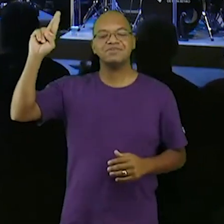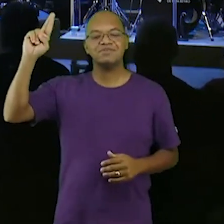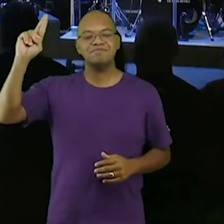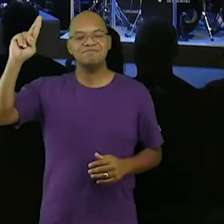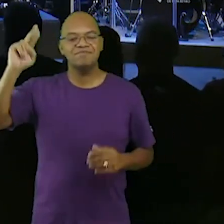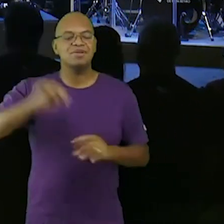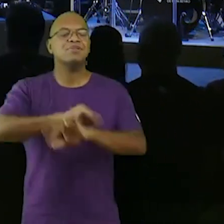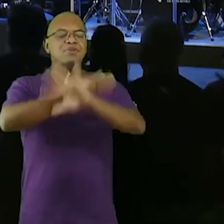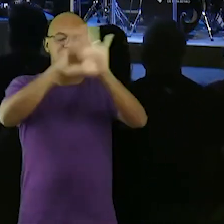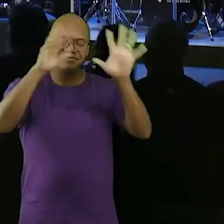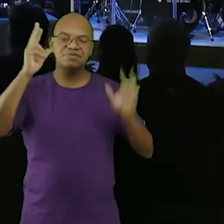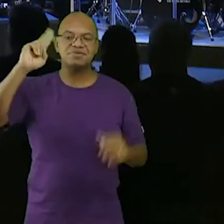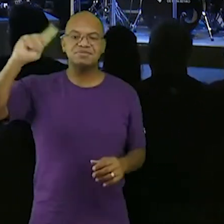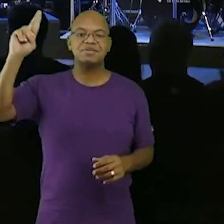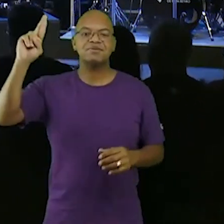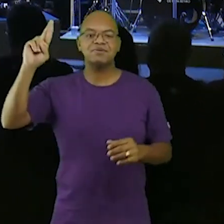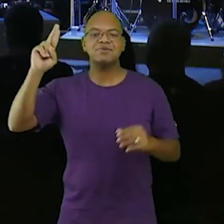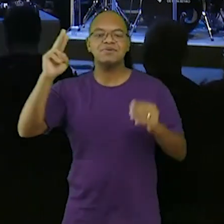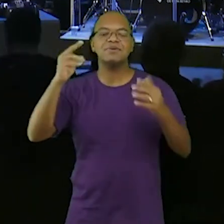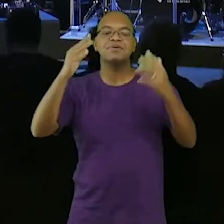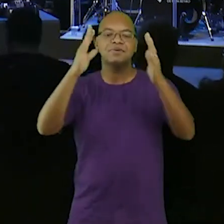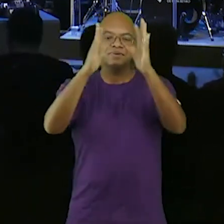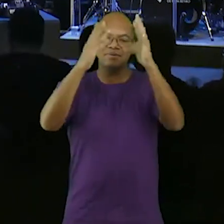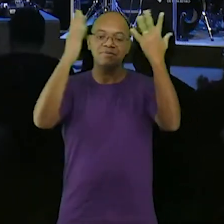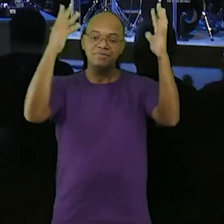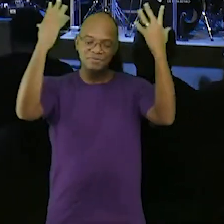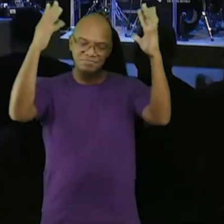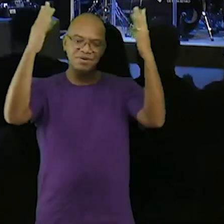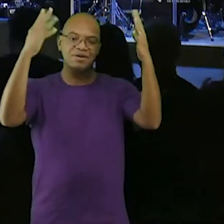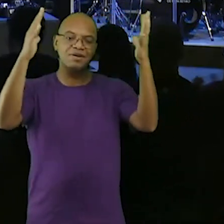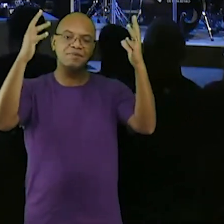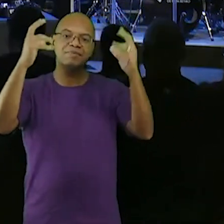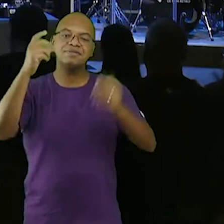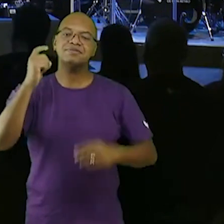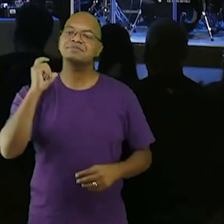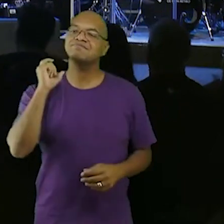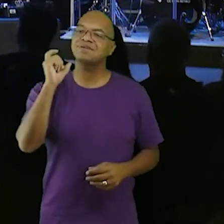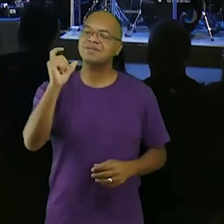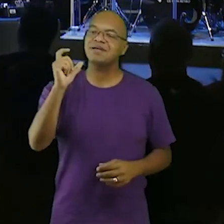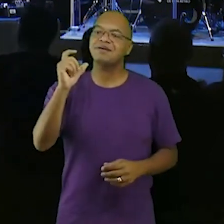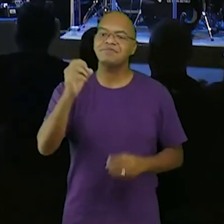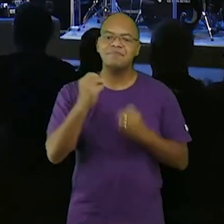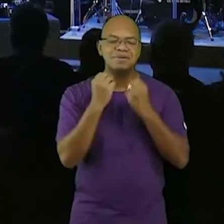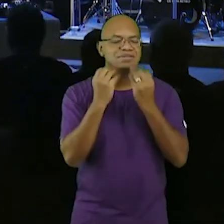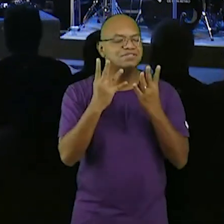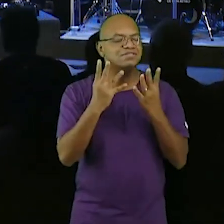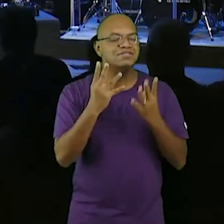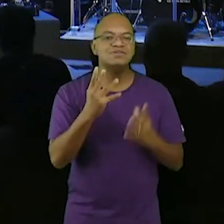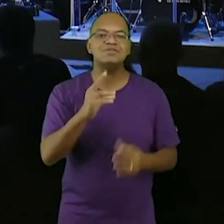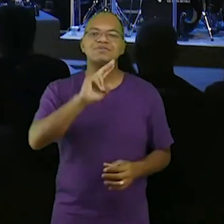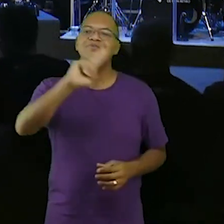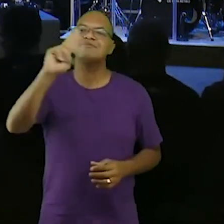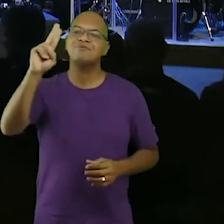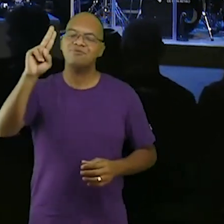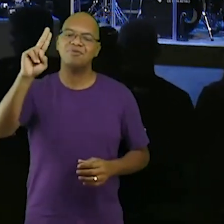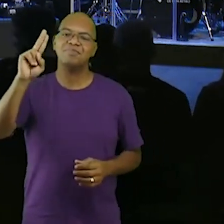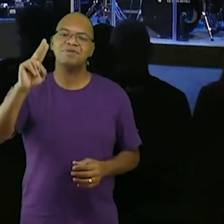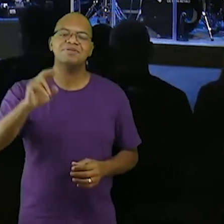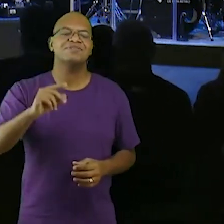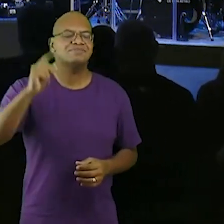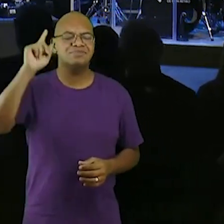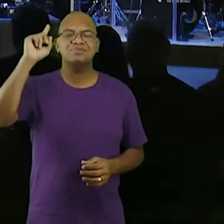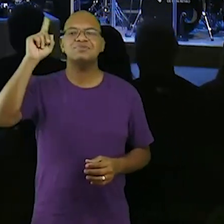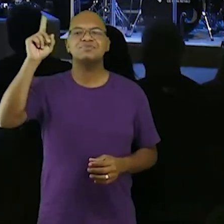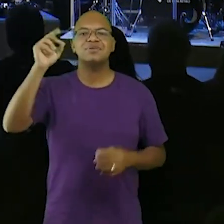glorifica o nome de Deus com as tuas palmas com as tuas palavras bendita é o teu nome tu és a justiça Senhor